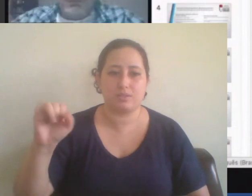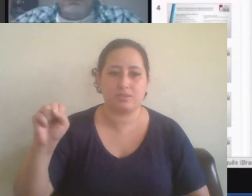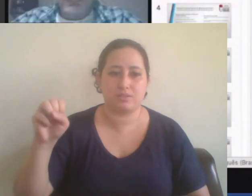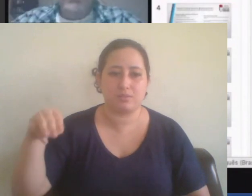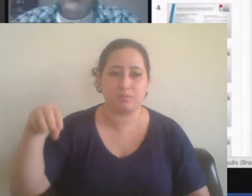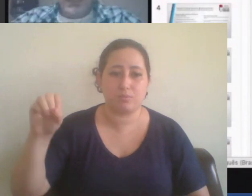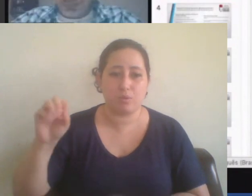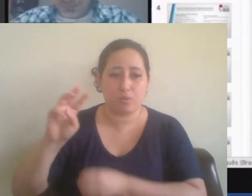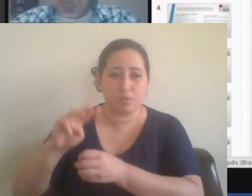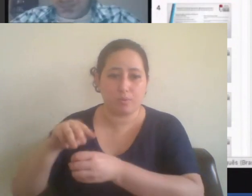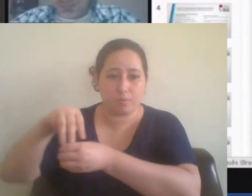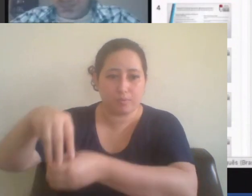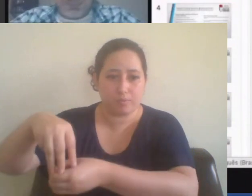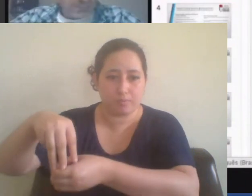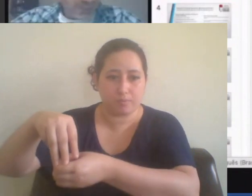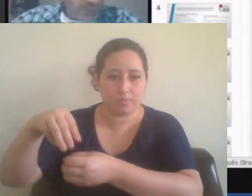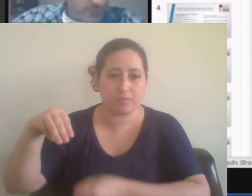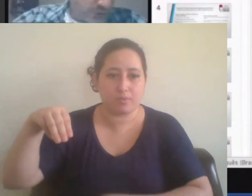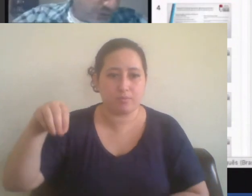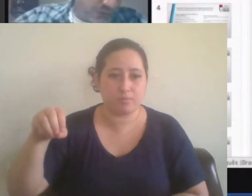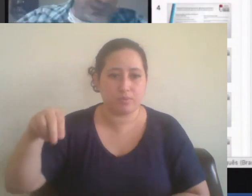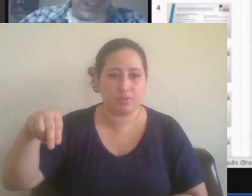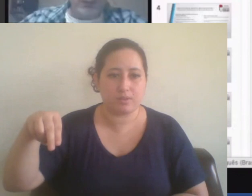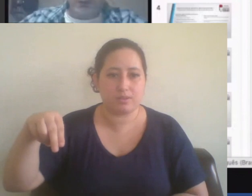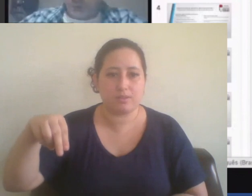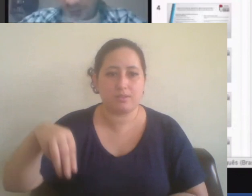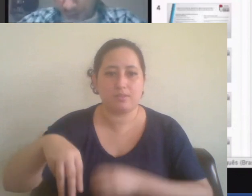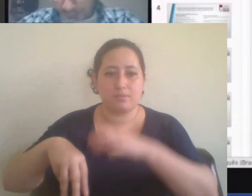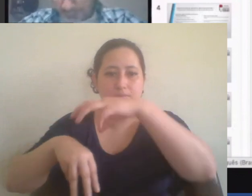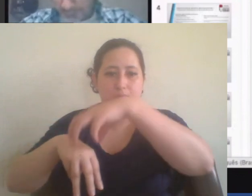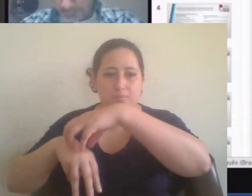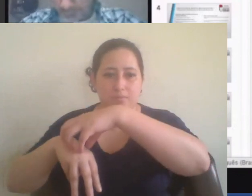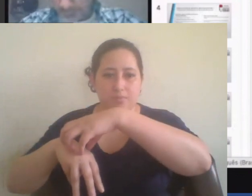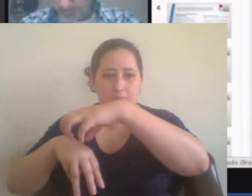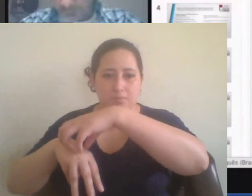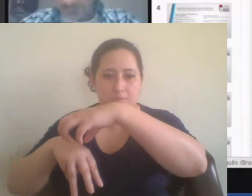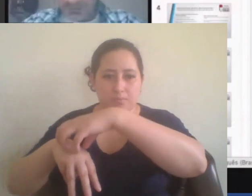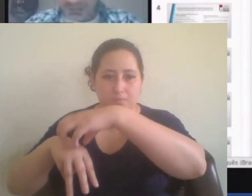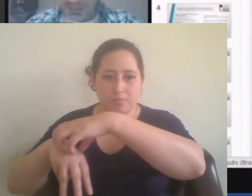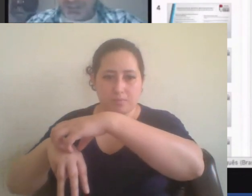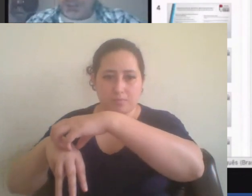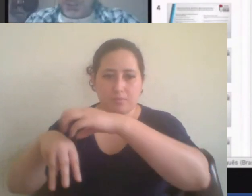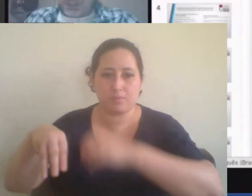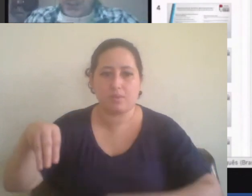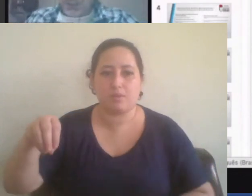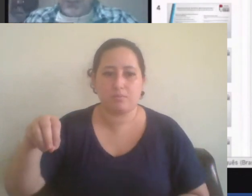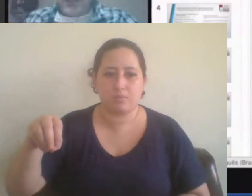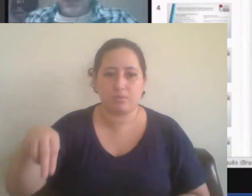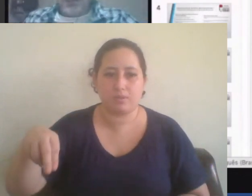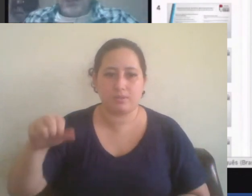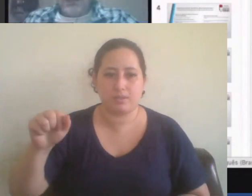mas sabemos da história que